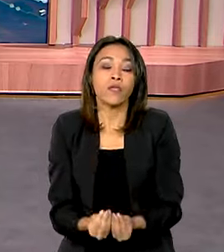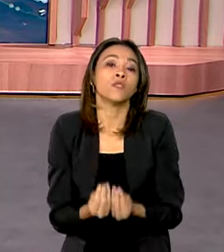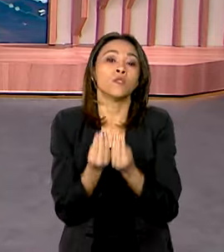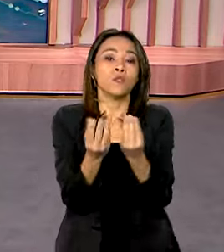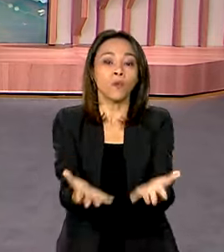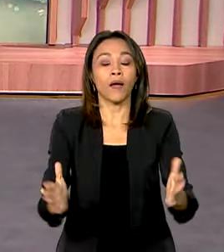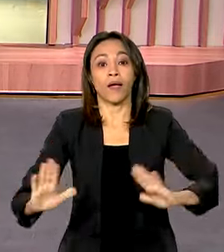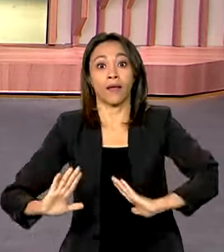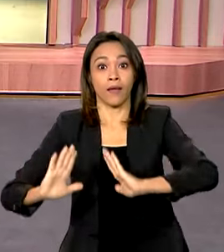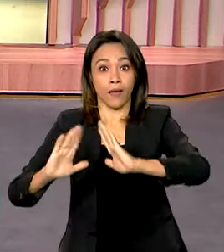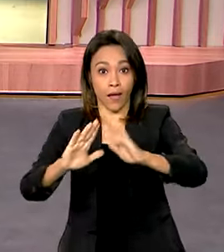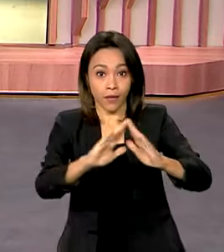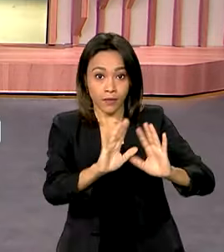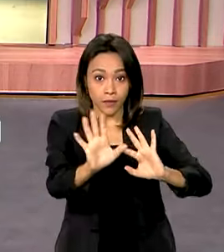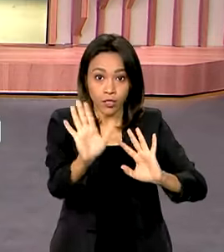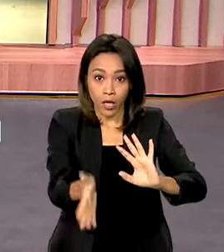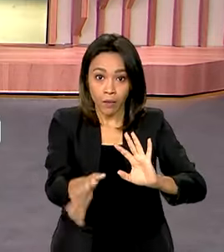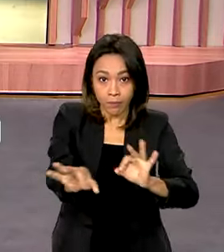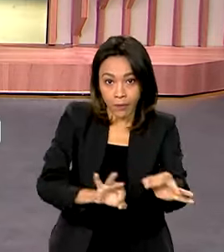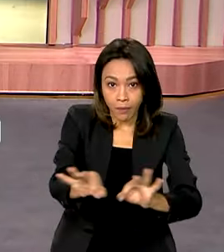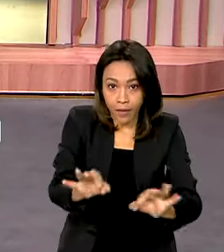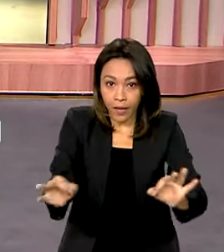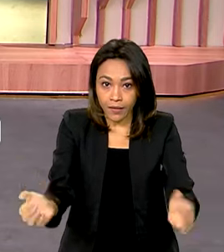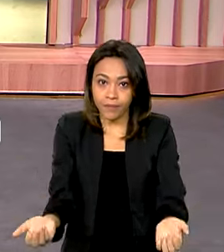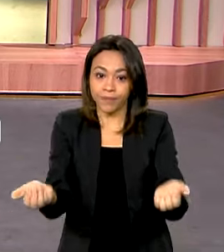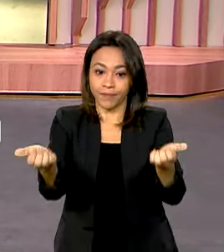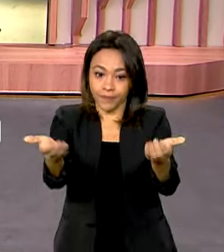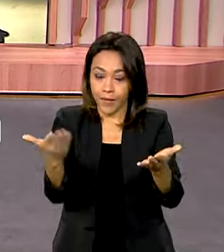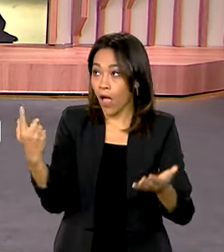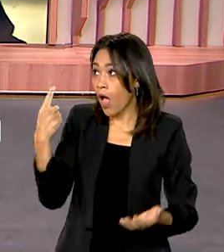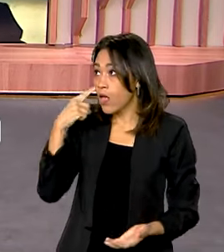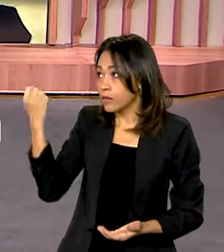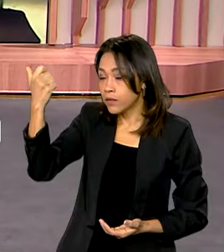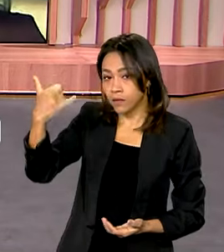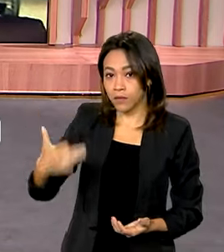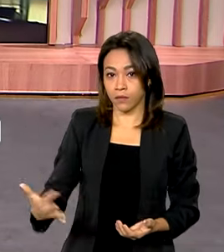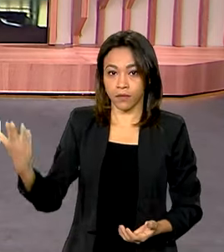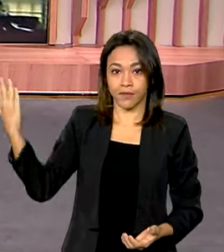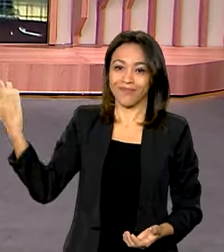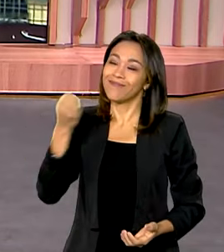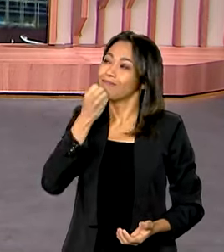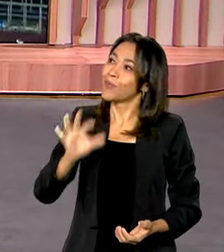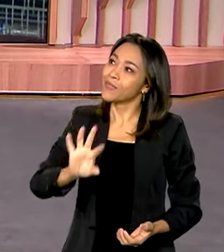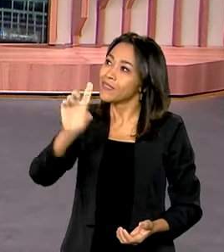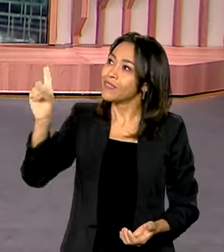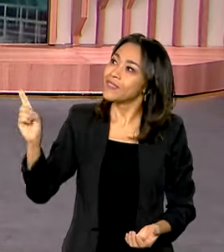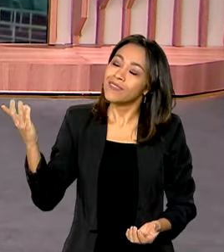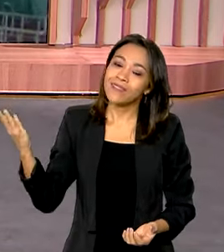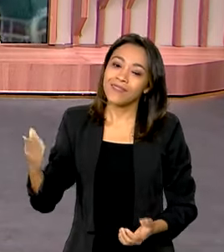Quem tem as informações pra gente, direto de São Paulo, é Dimas Soldi. Bom dia, Dimas.